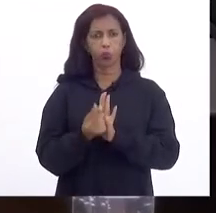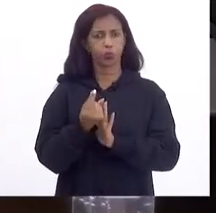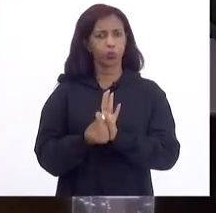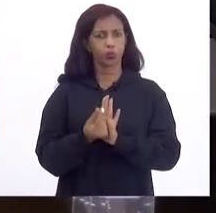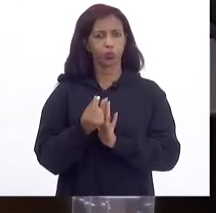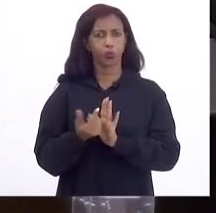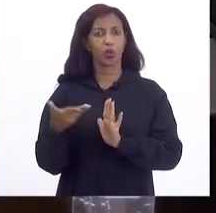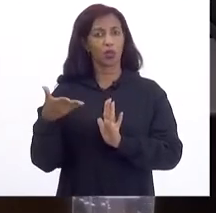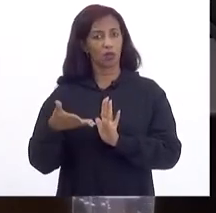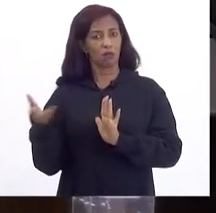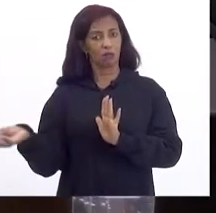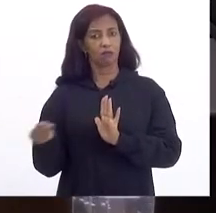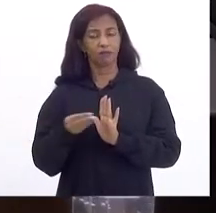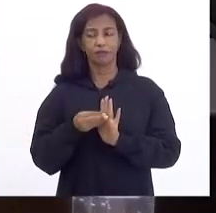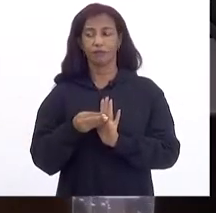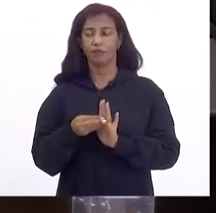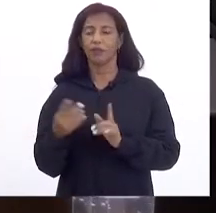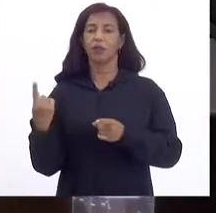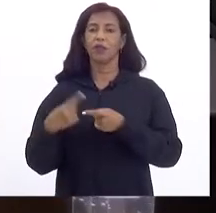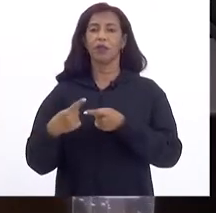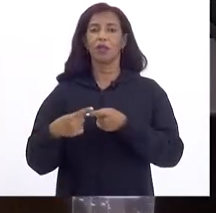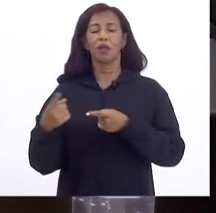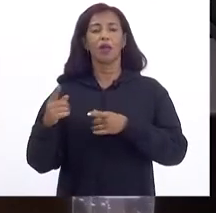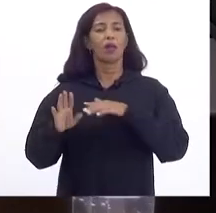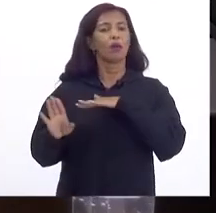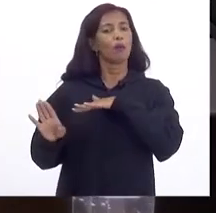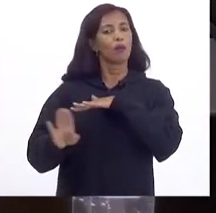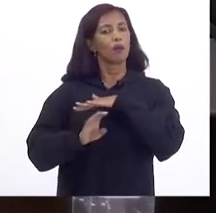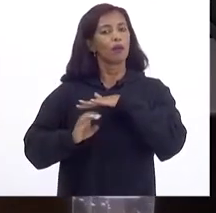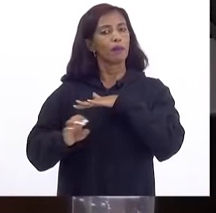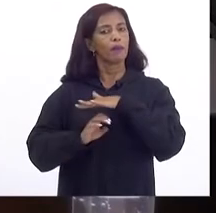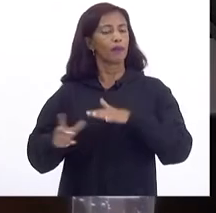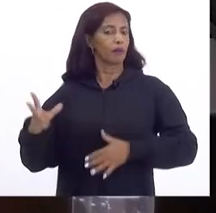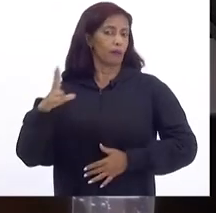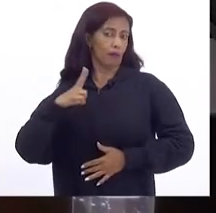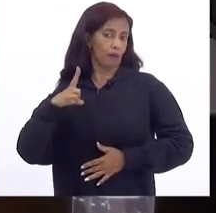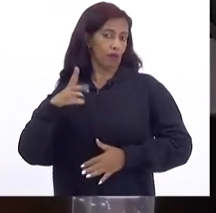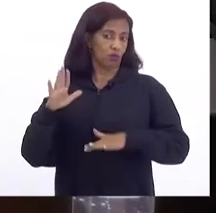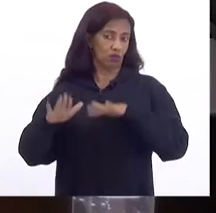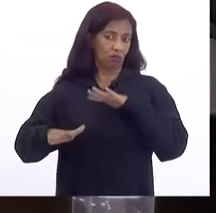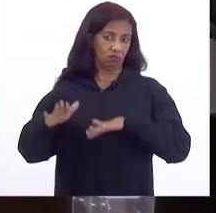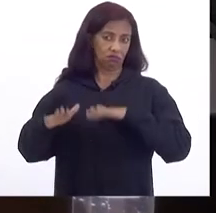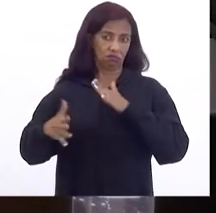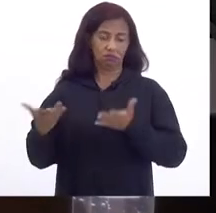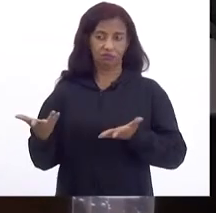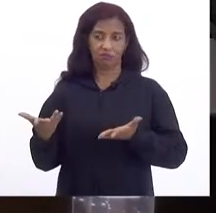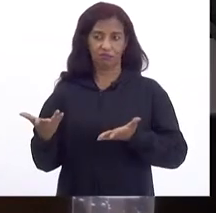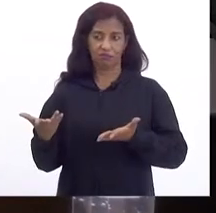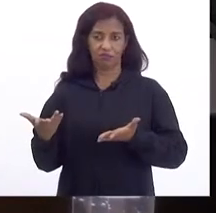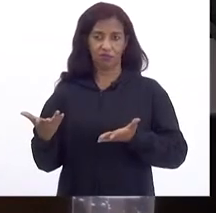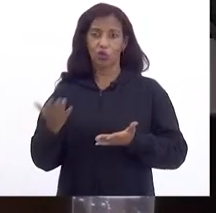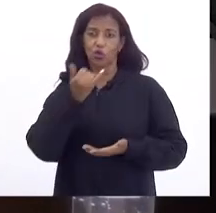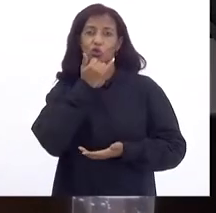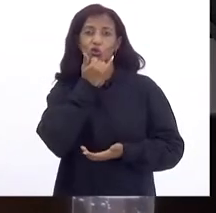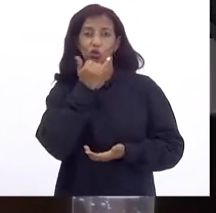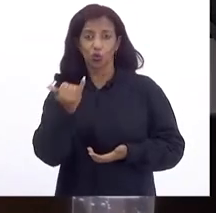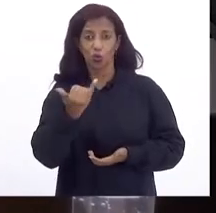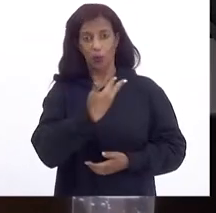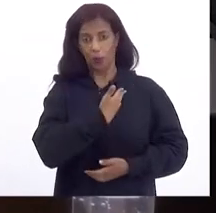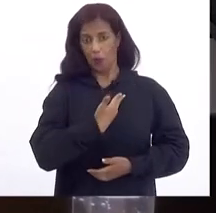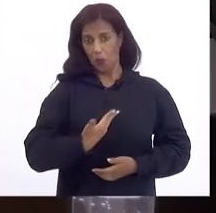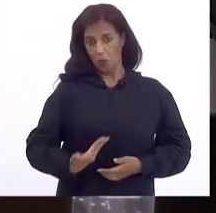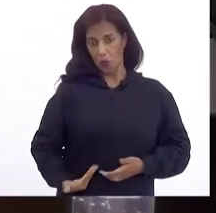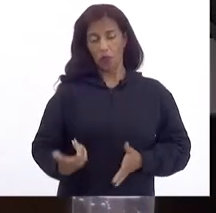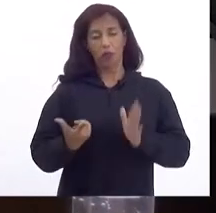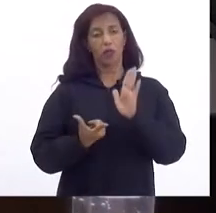Que está lá lançada Porque É uma empresa Privada Talvez Privada não Uma empresa pública Que